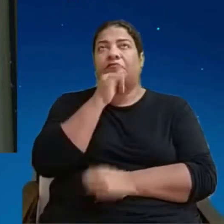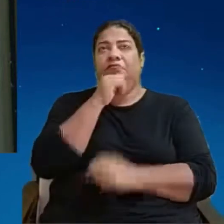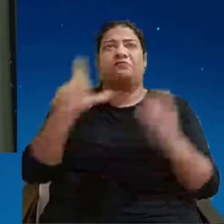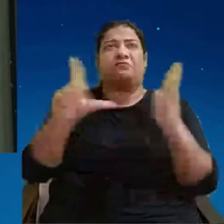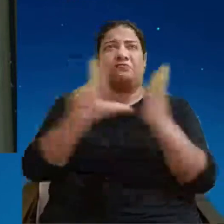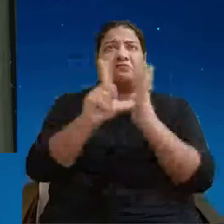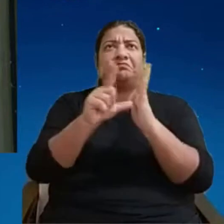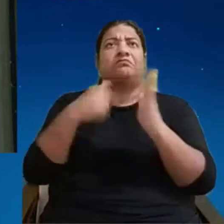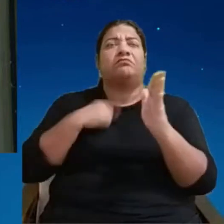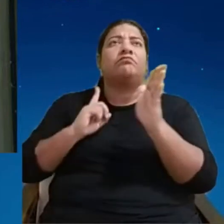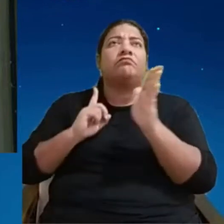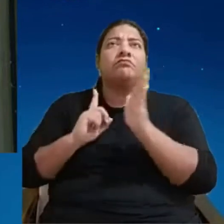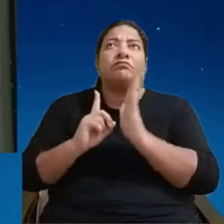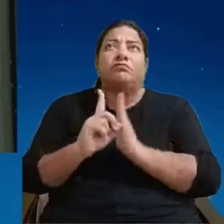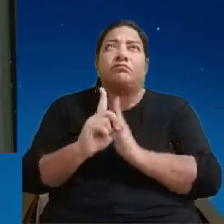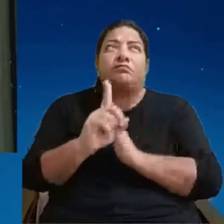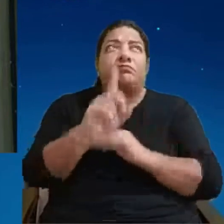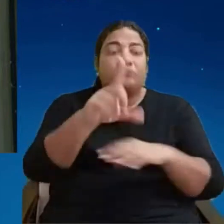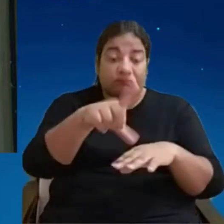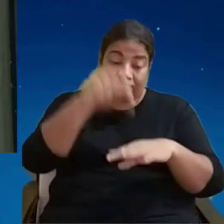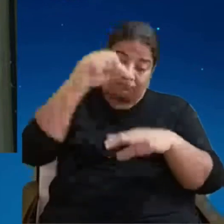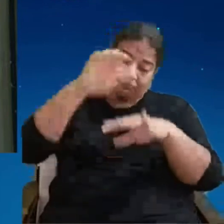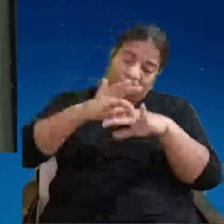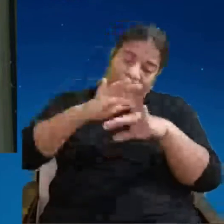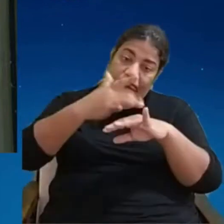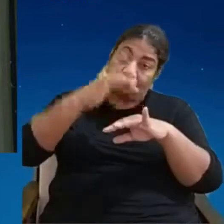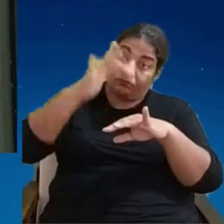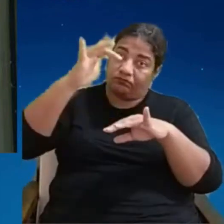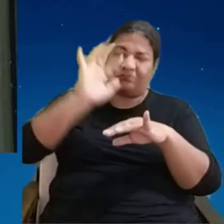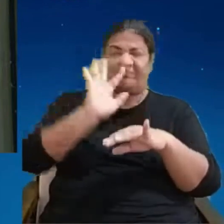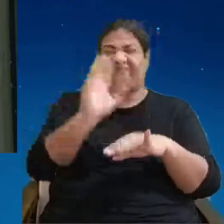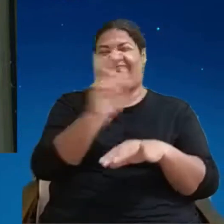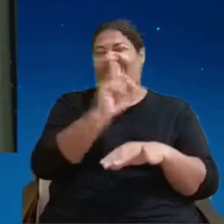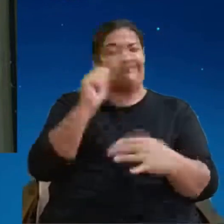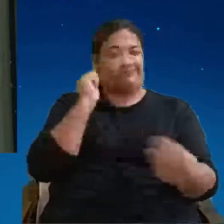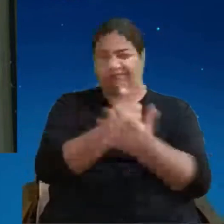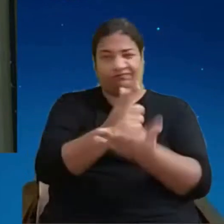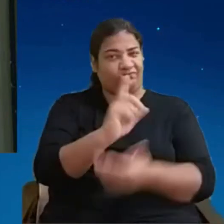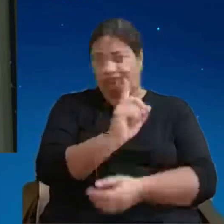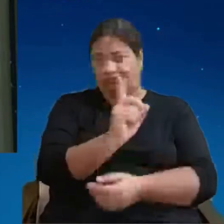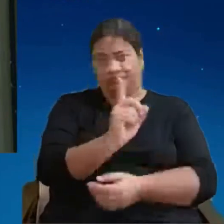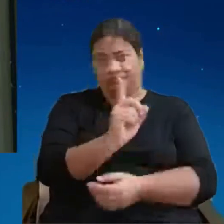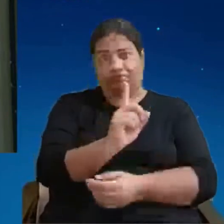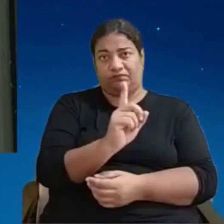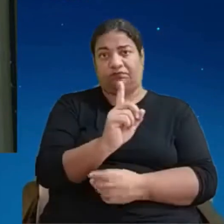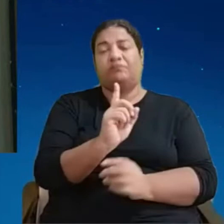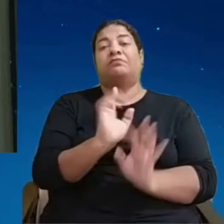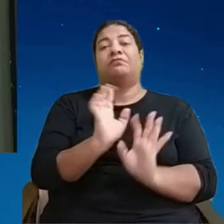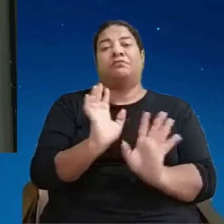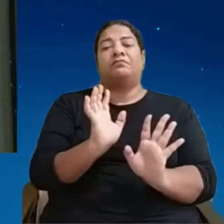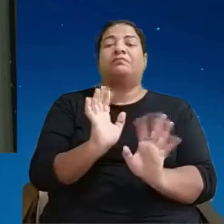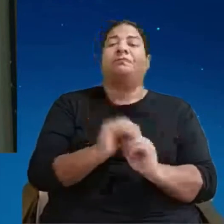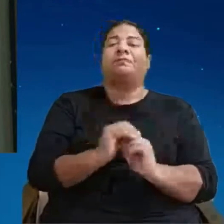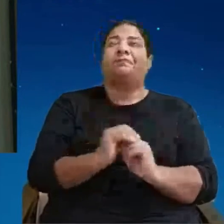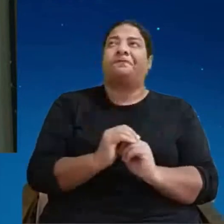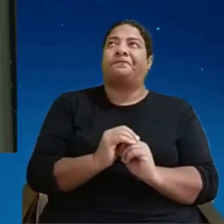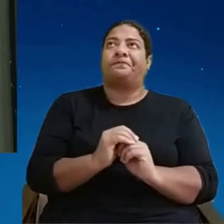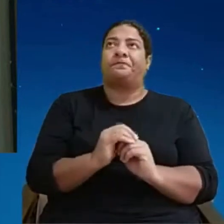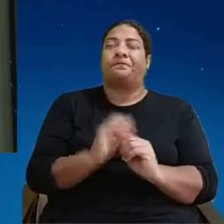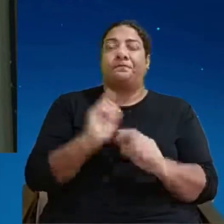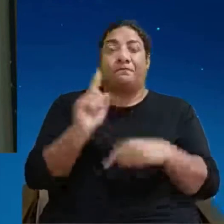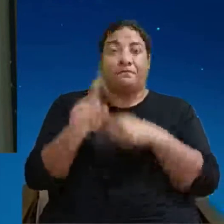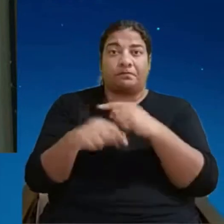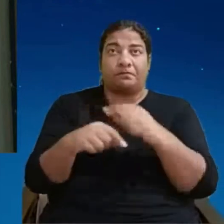uma joia bacana mas não comprei não fiz o check out mas quando eu entro na loja física seja me reconhecer